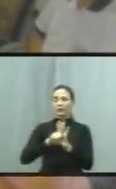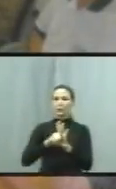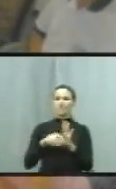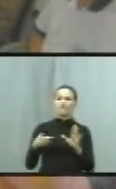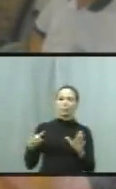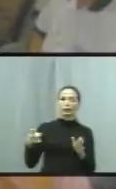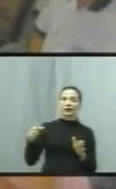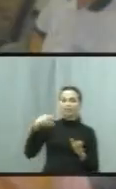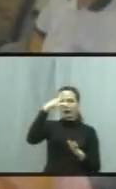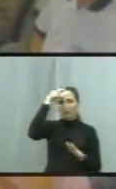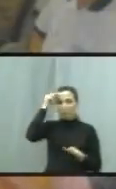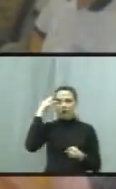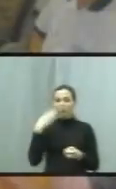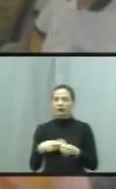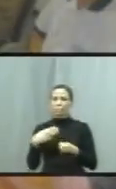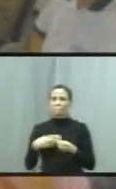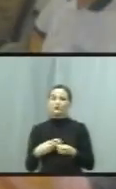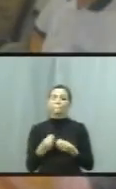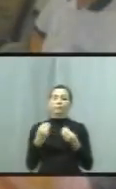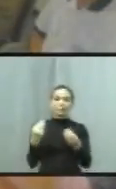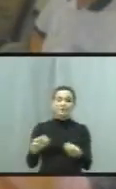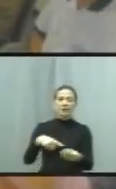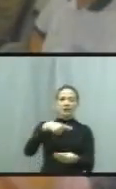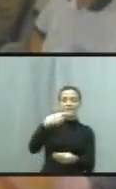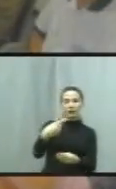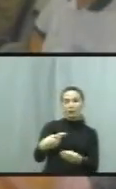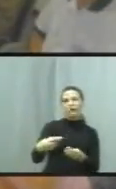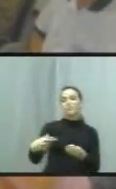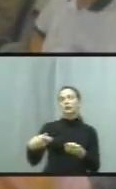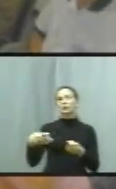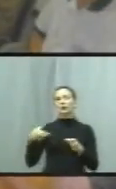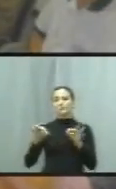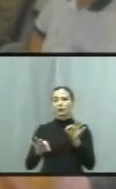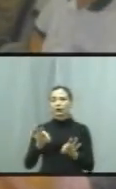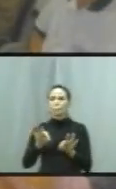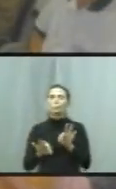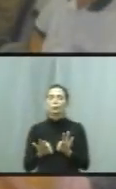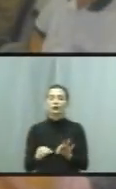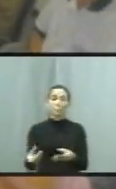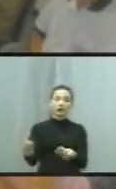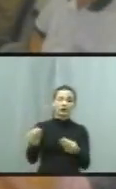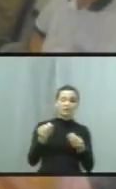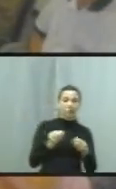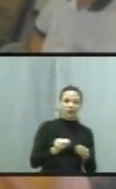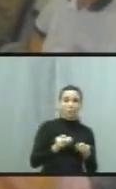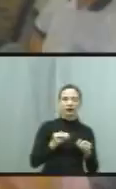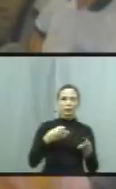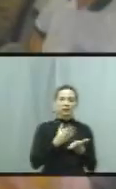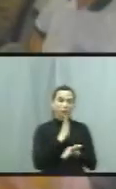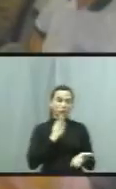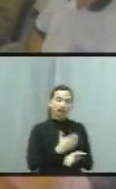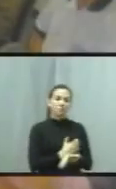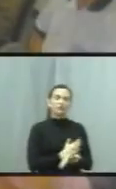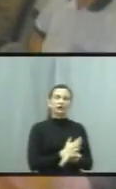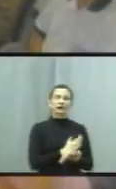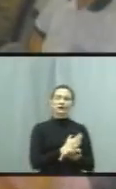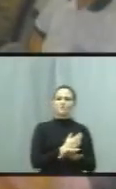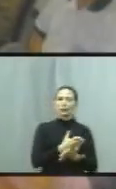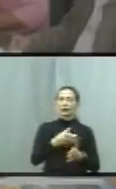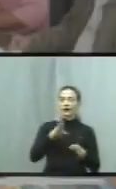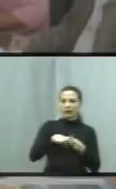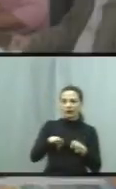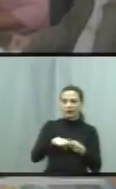deve encaminhar, depois que passar pelo jurídico, remeter para a casa, para a possível aprovação do